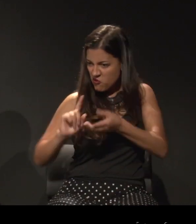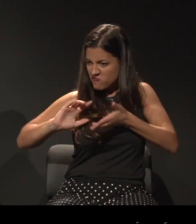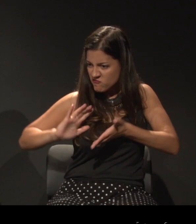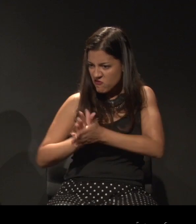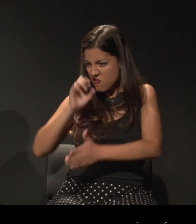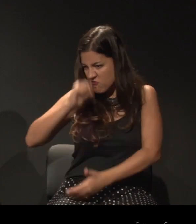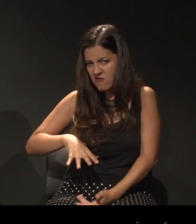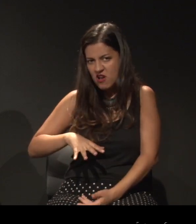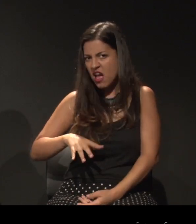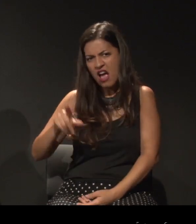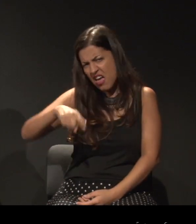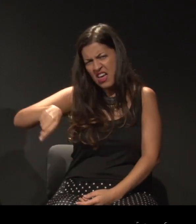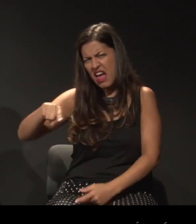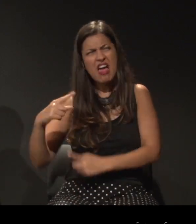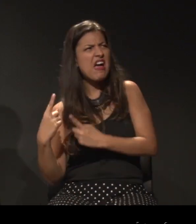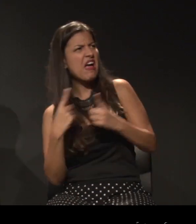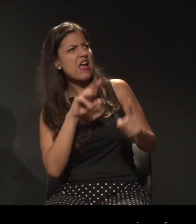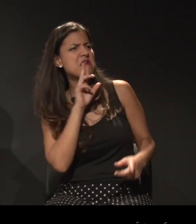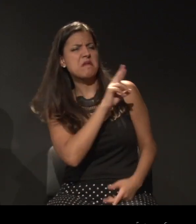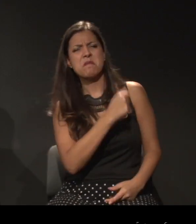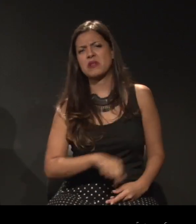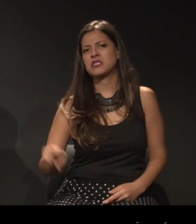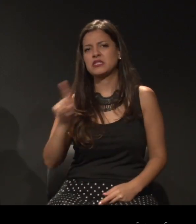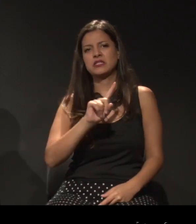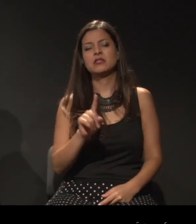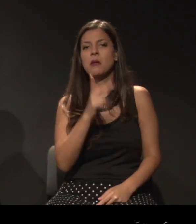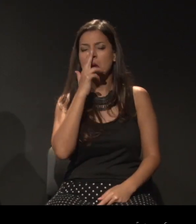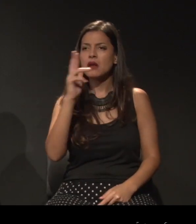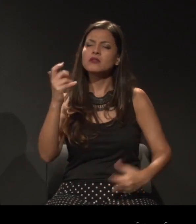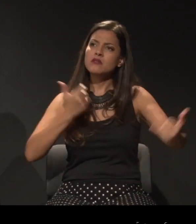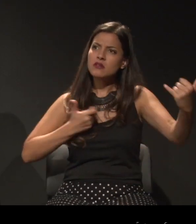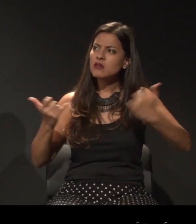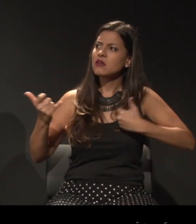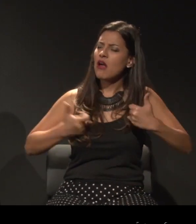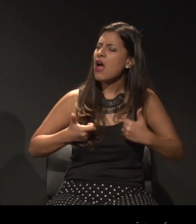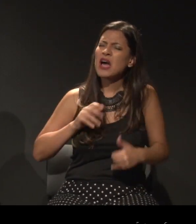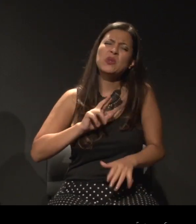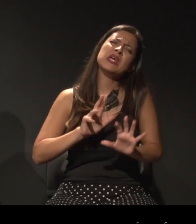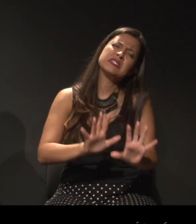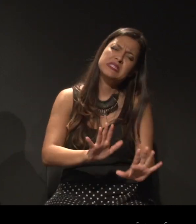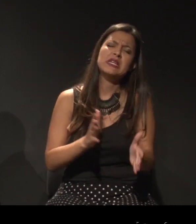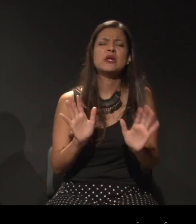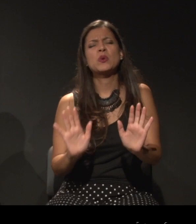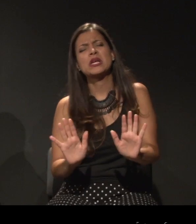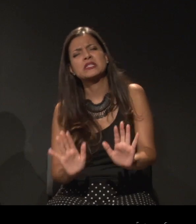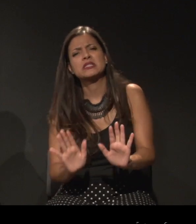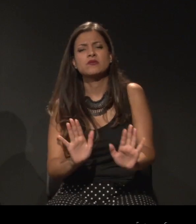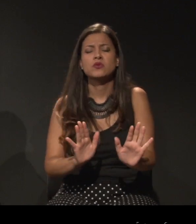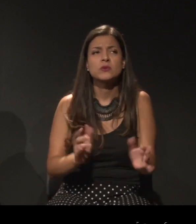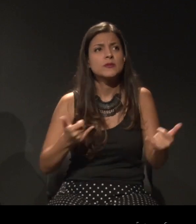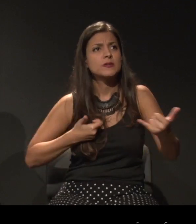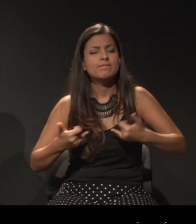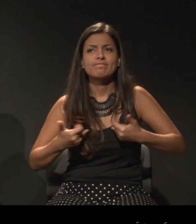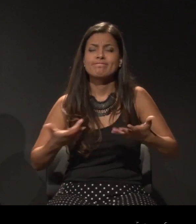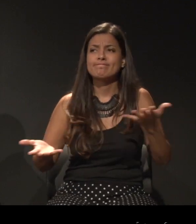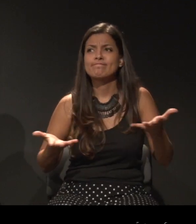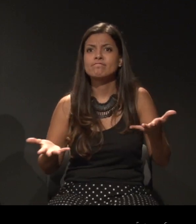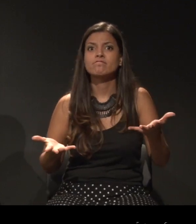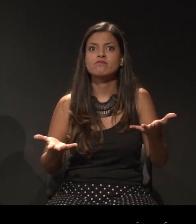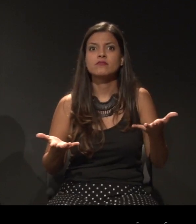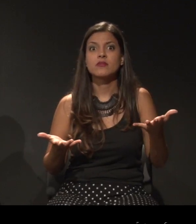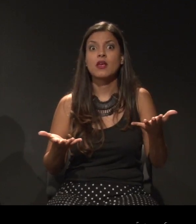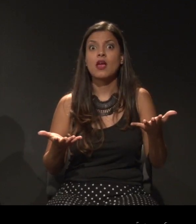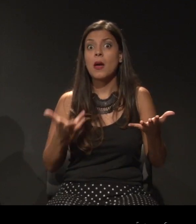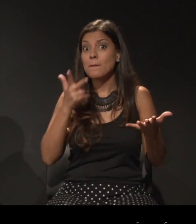A sociedade sempre está... Não, não é assim. E a gente, mesmo que a gente não queira, a gente entra numa onda... Realmente, eu